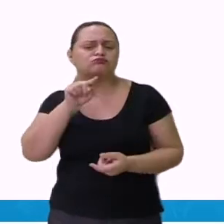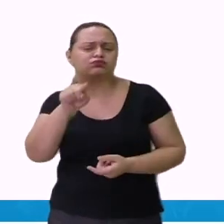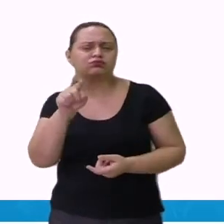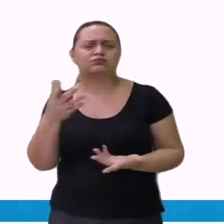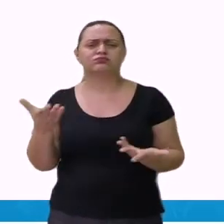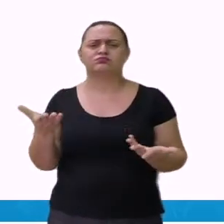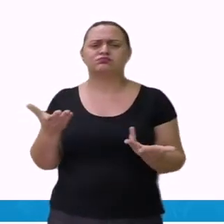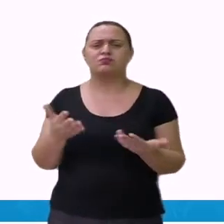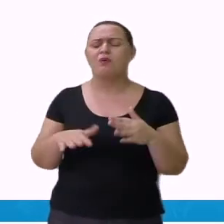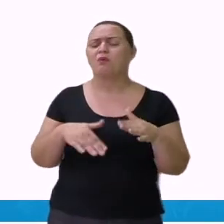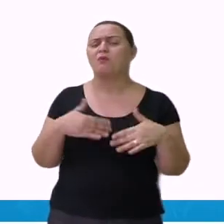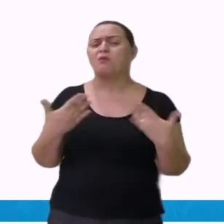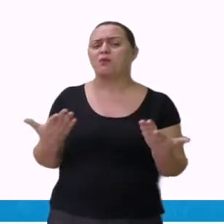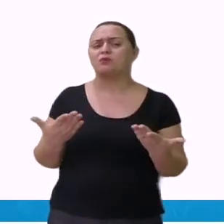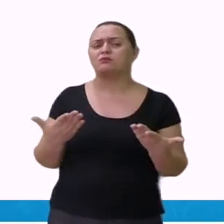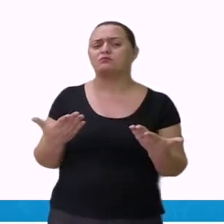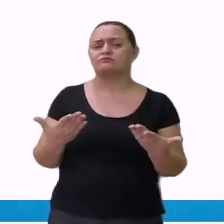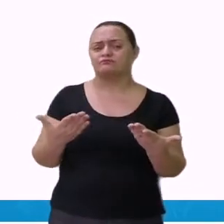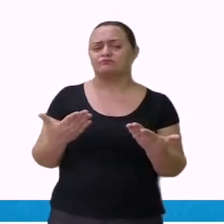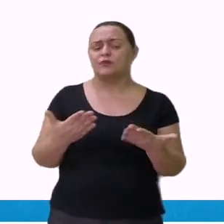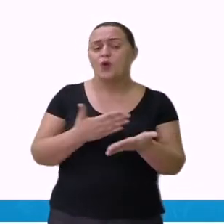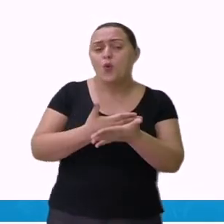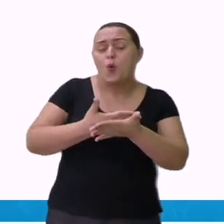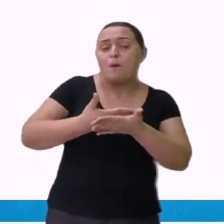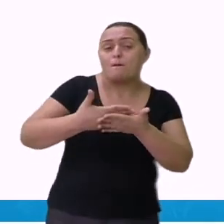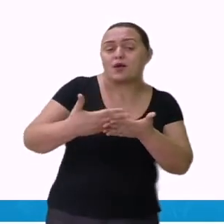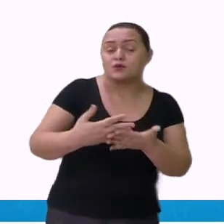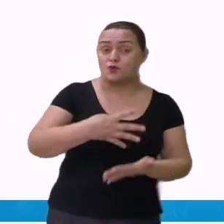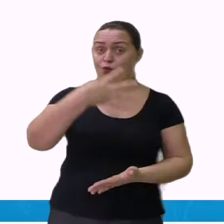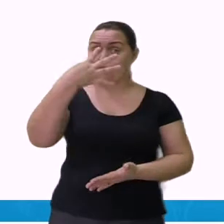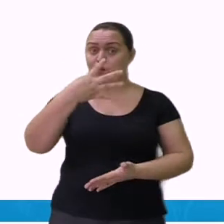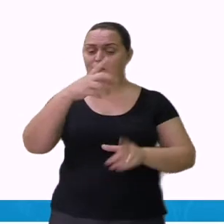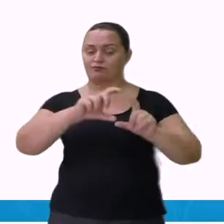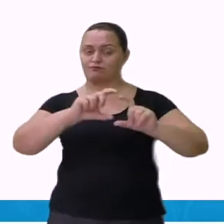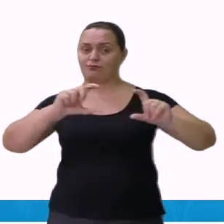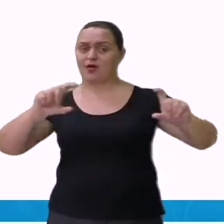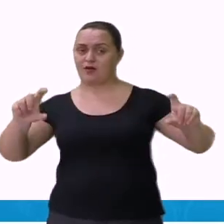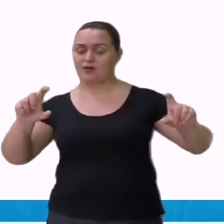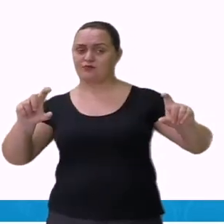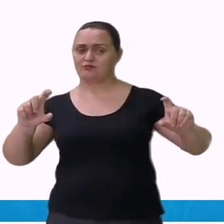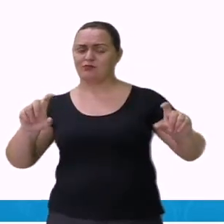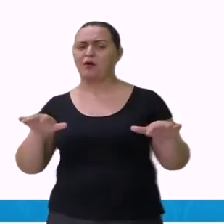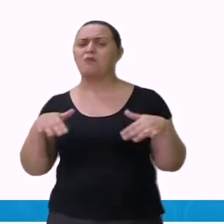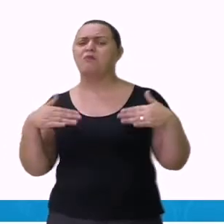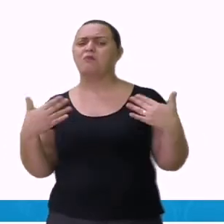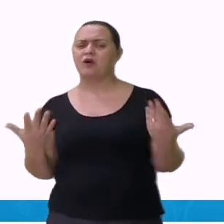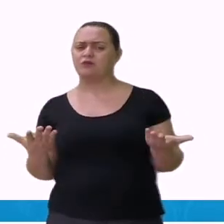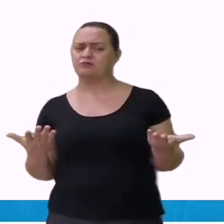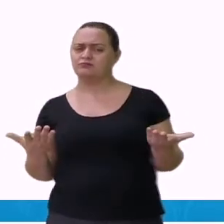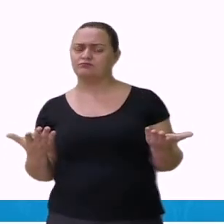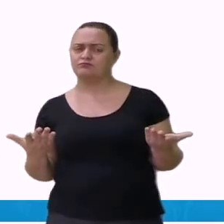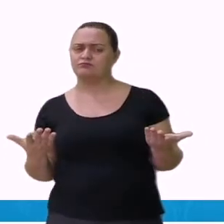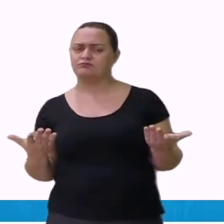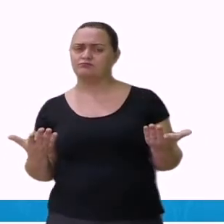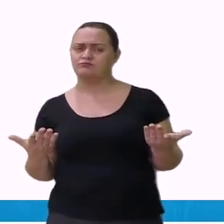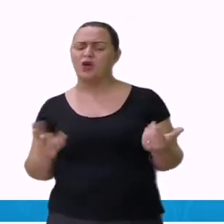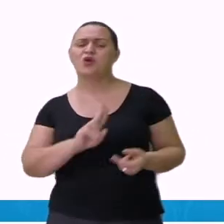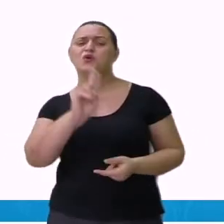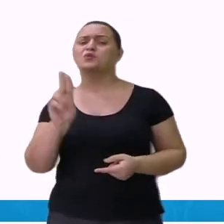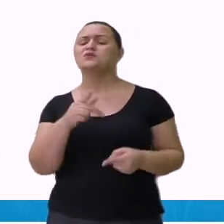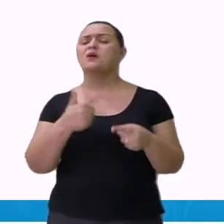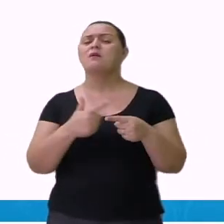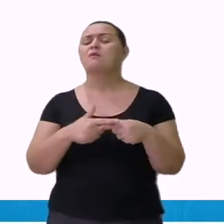que inicia o quarto parágrafo? Para que ele